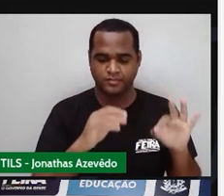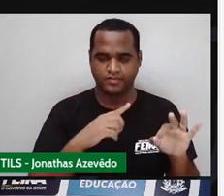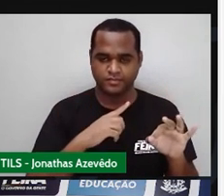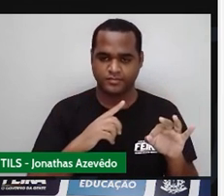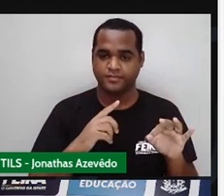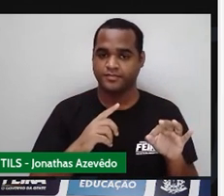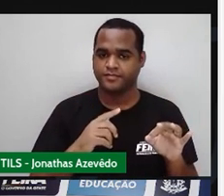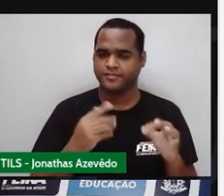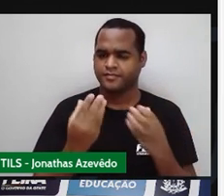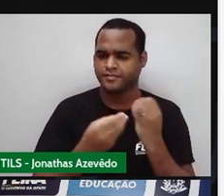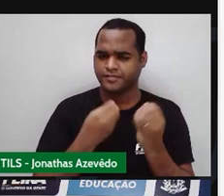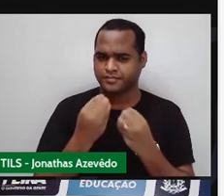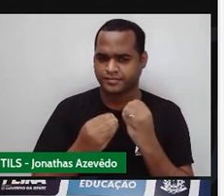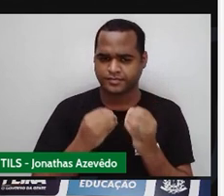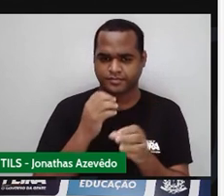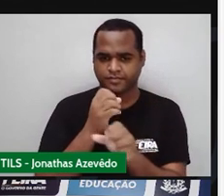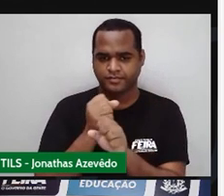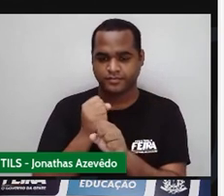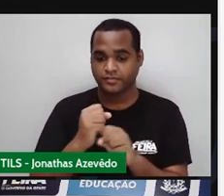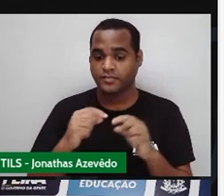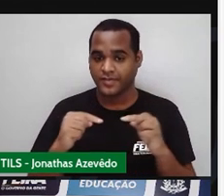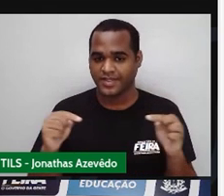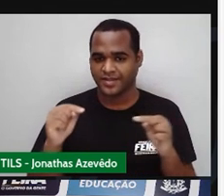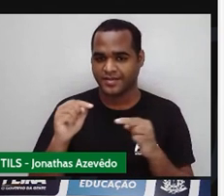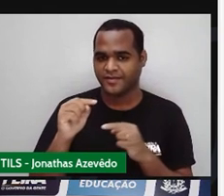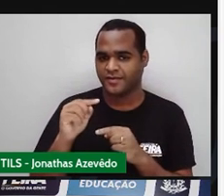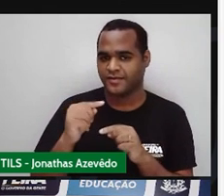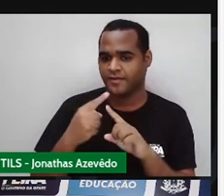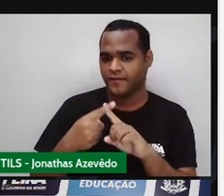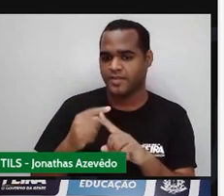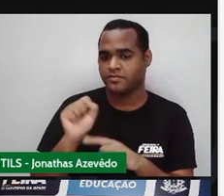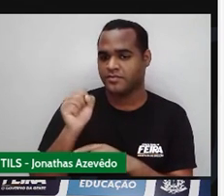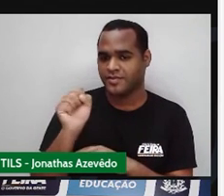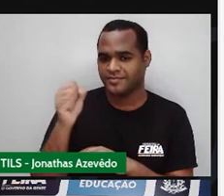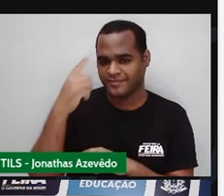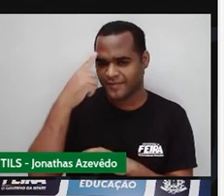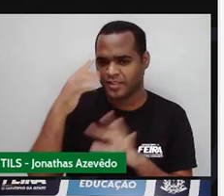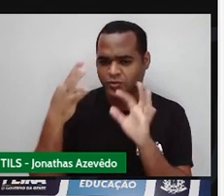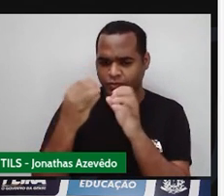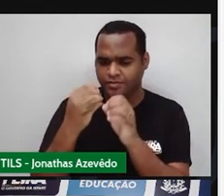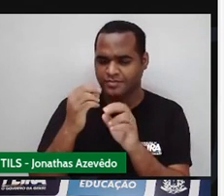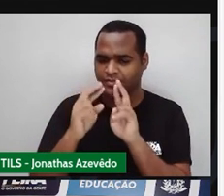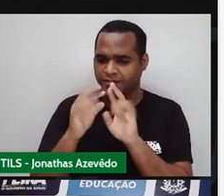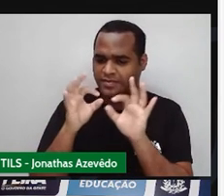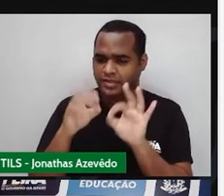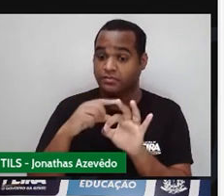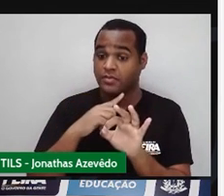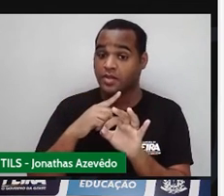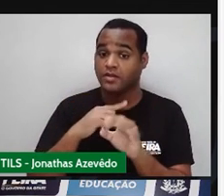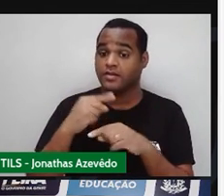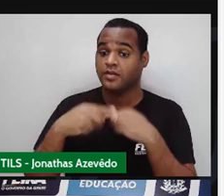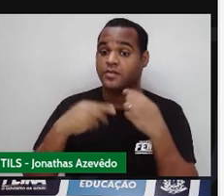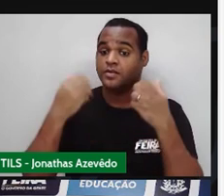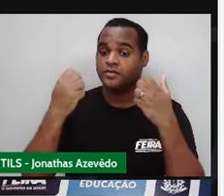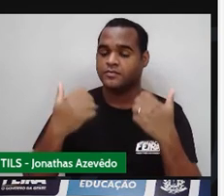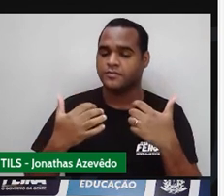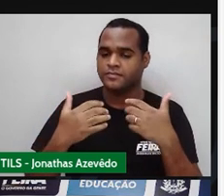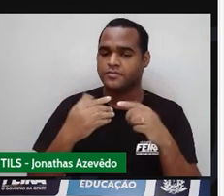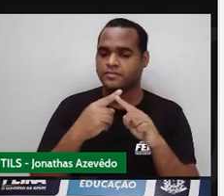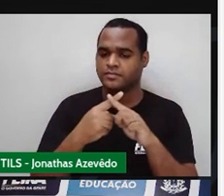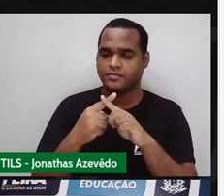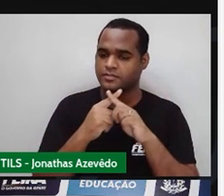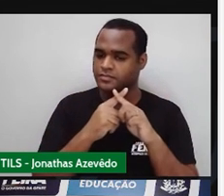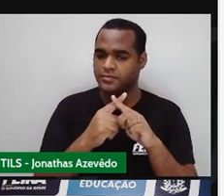mais a base maior, 6, vezes a altura, 8. Tudo isso, depois que você fizer, vai ser multiplicado